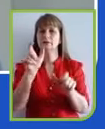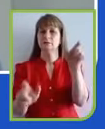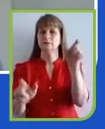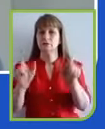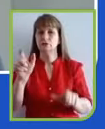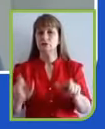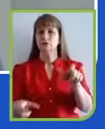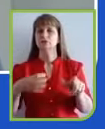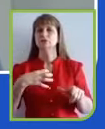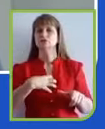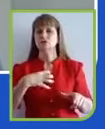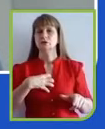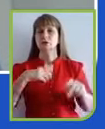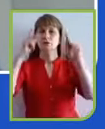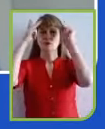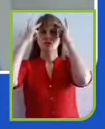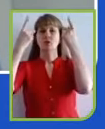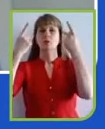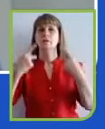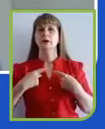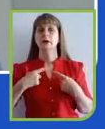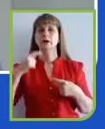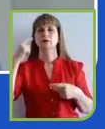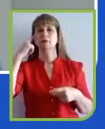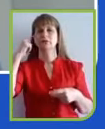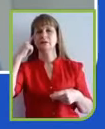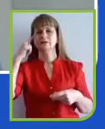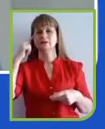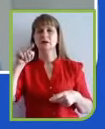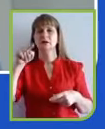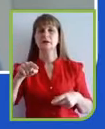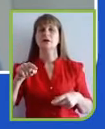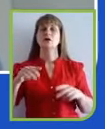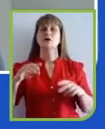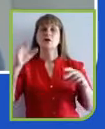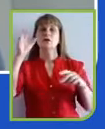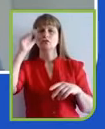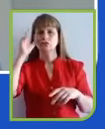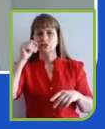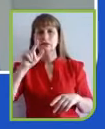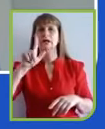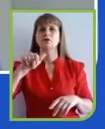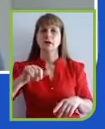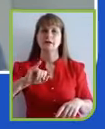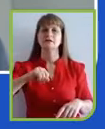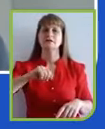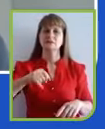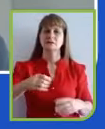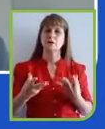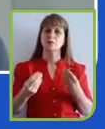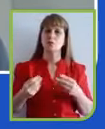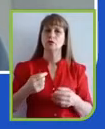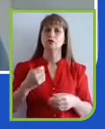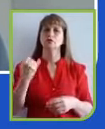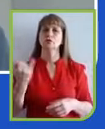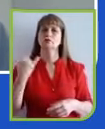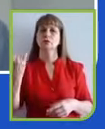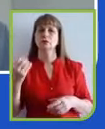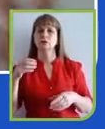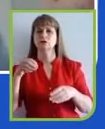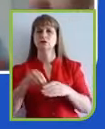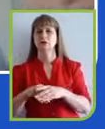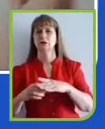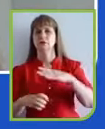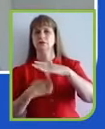não concordar com o Carla, e acho que é muito estranho, seria uma empresa não